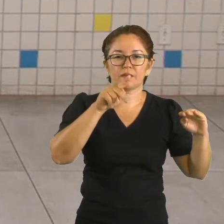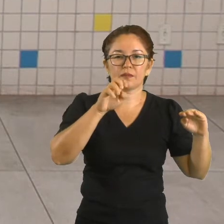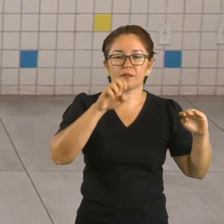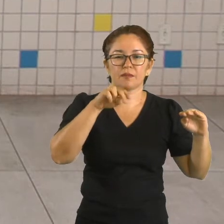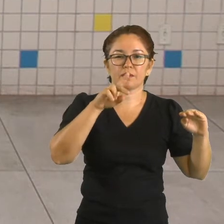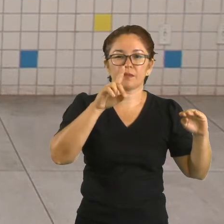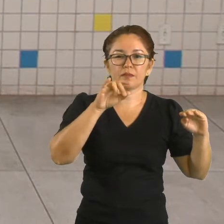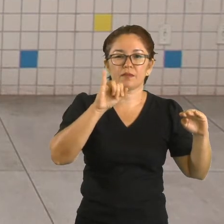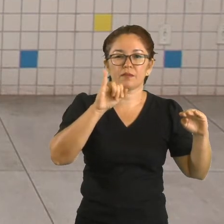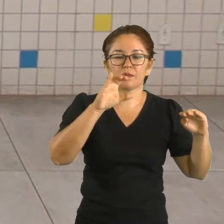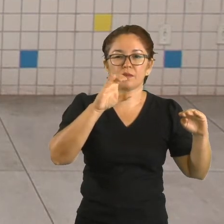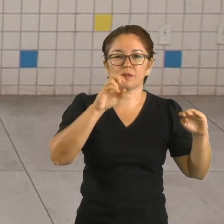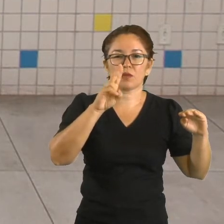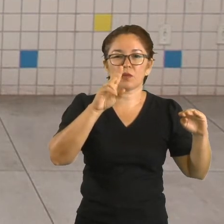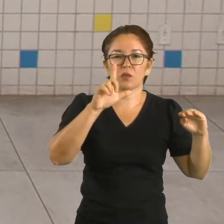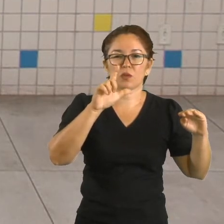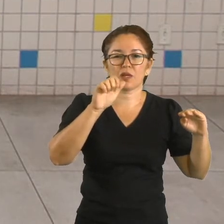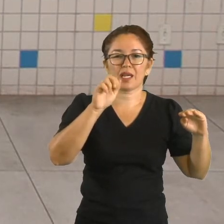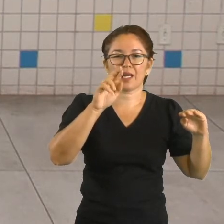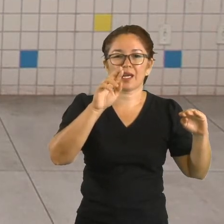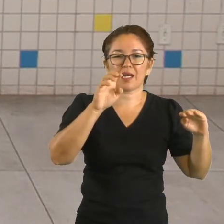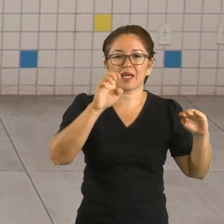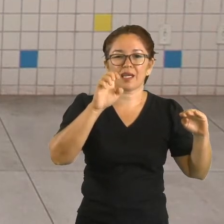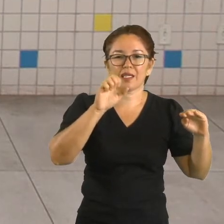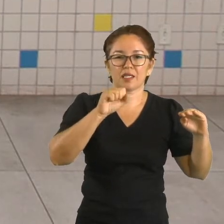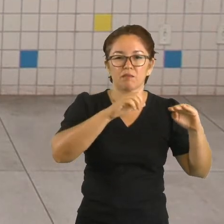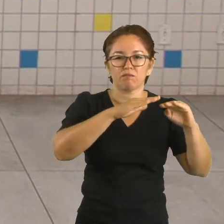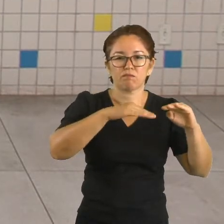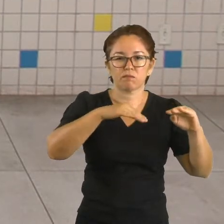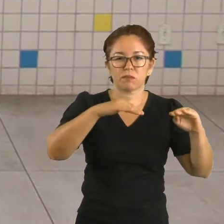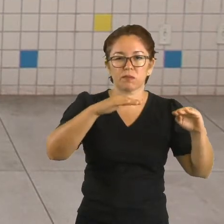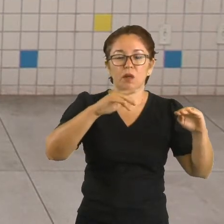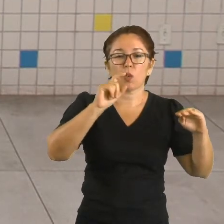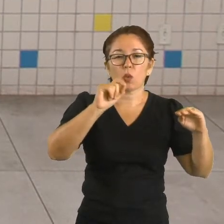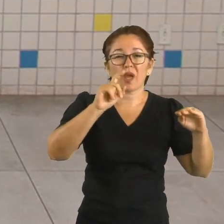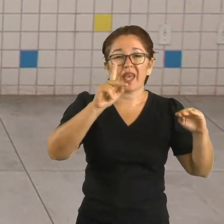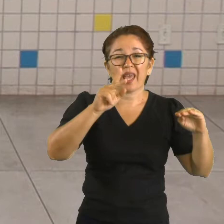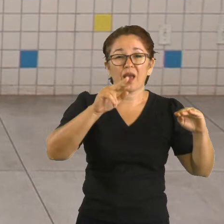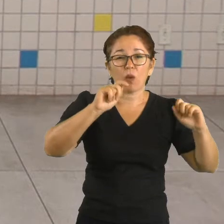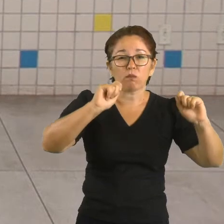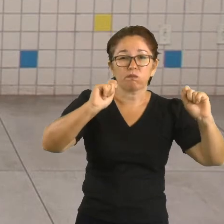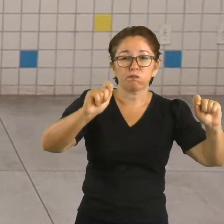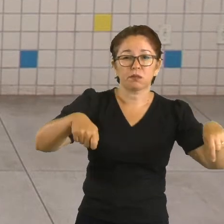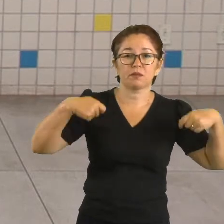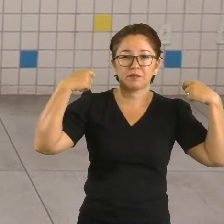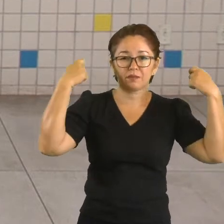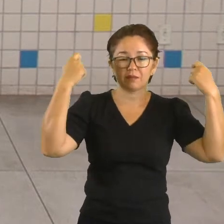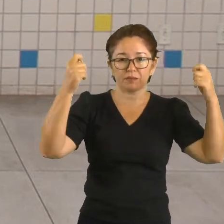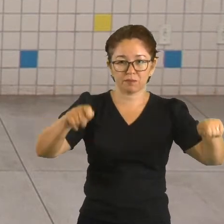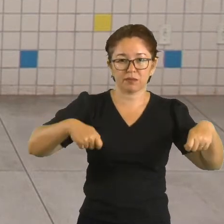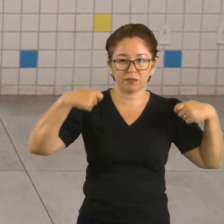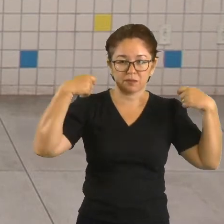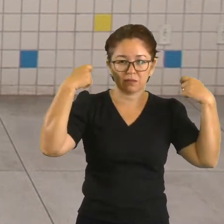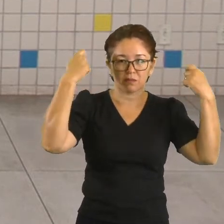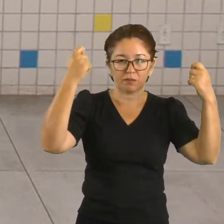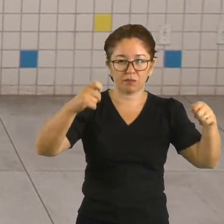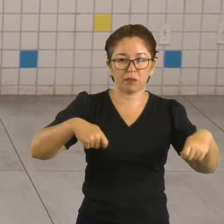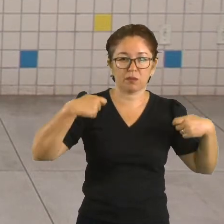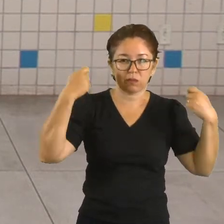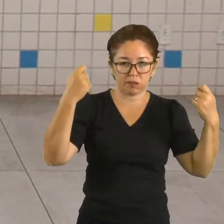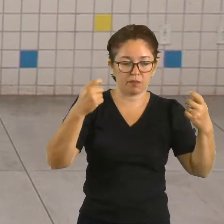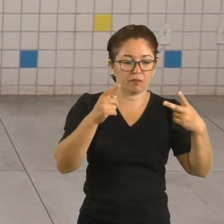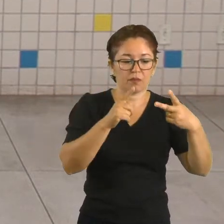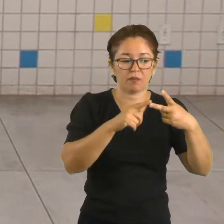exemplo, a corda lá que você balançou ela lá no início da aula. As longitudinais são ondas